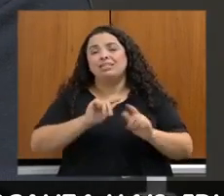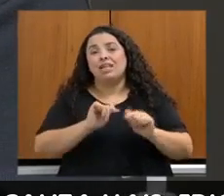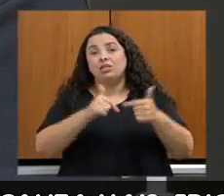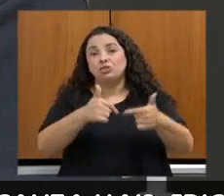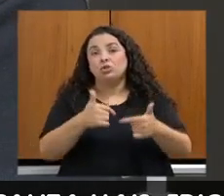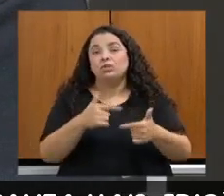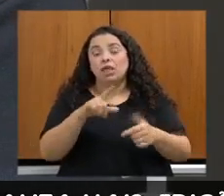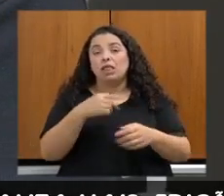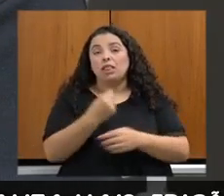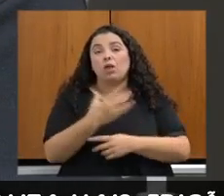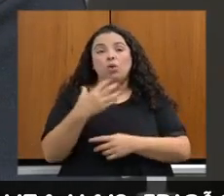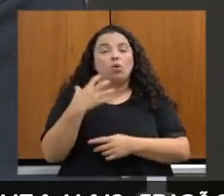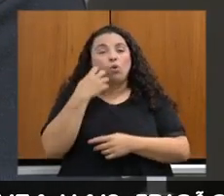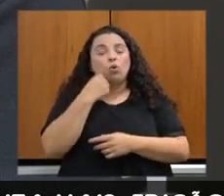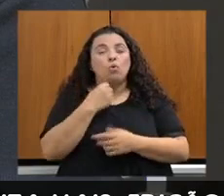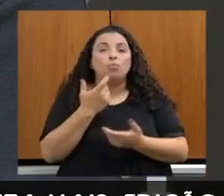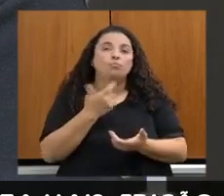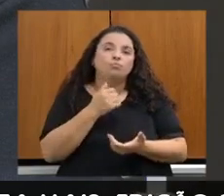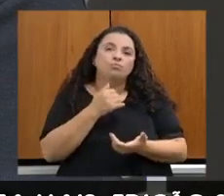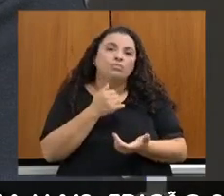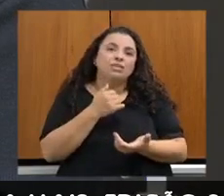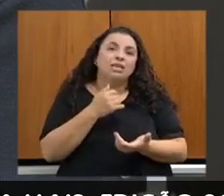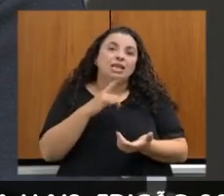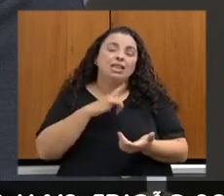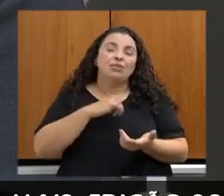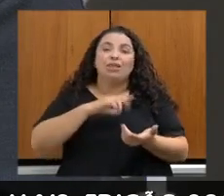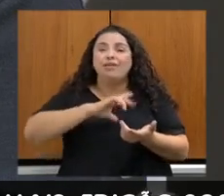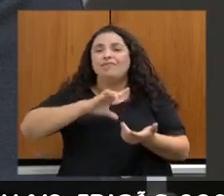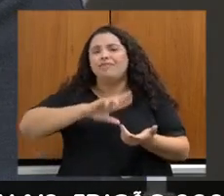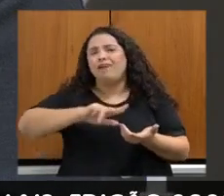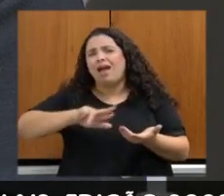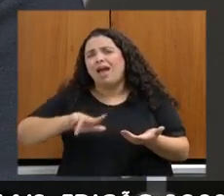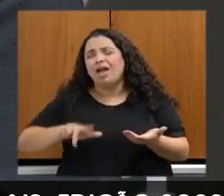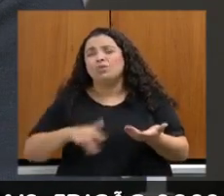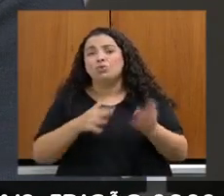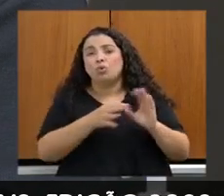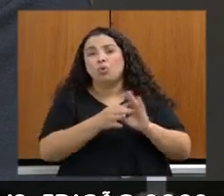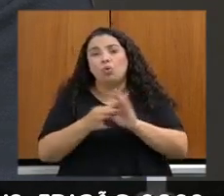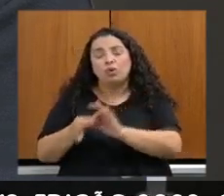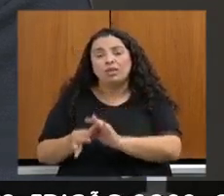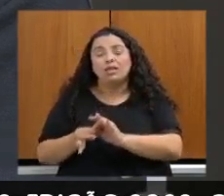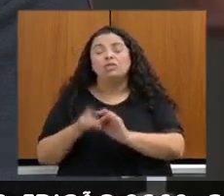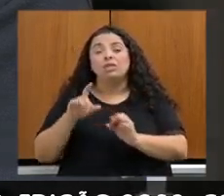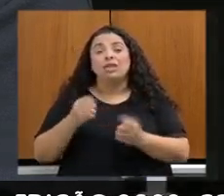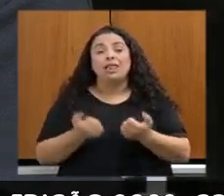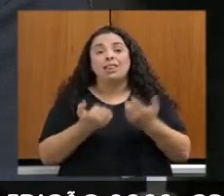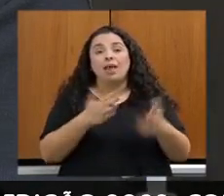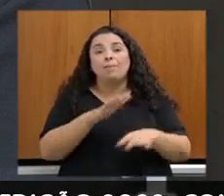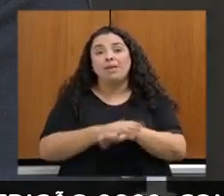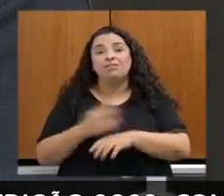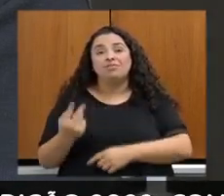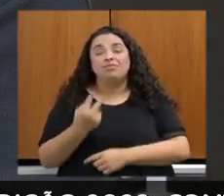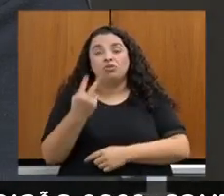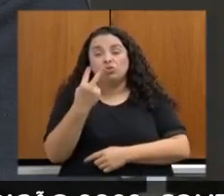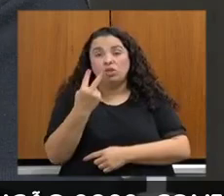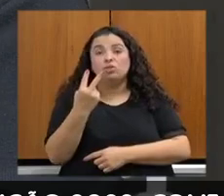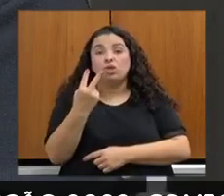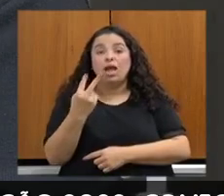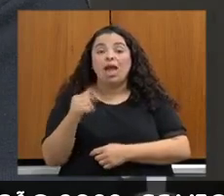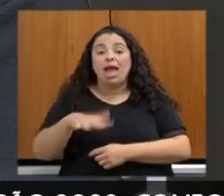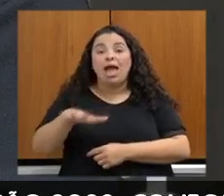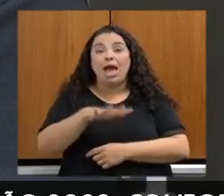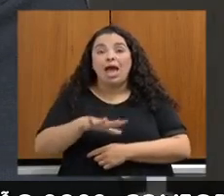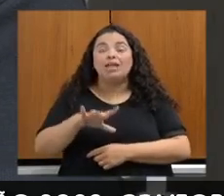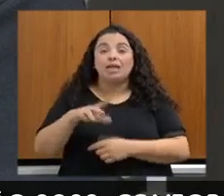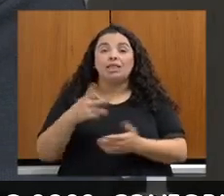da Agenda do Carbondo. Então, a gente tem todo um contexto onde a valorização das áreas que estão sendo restauradas e